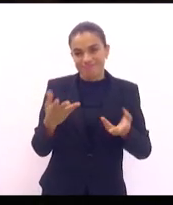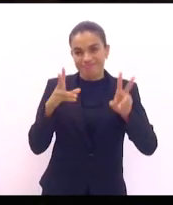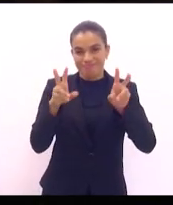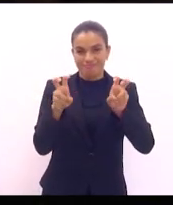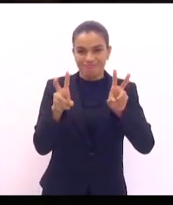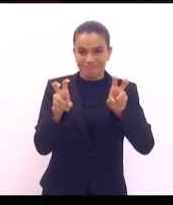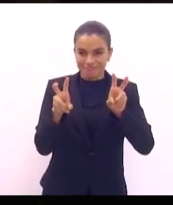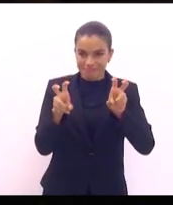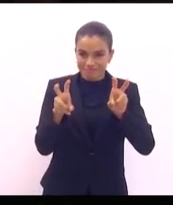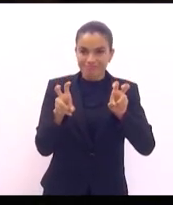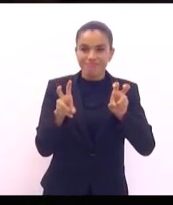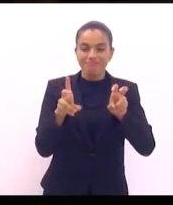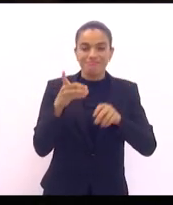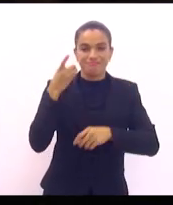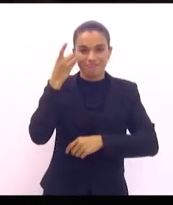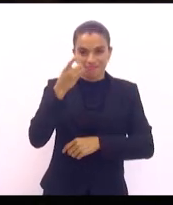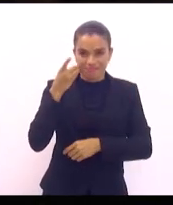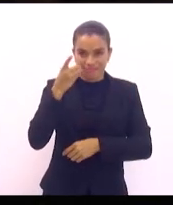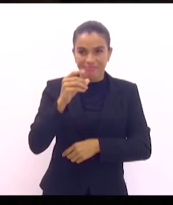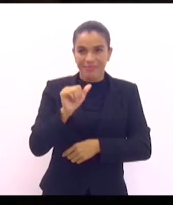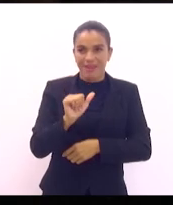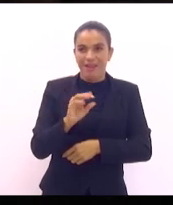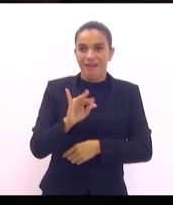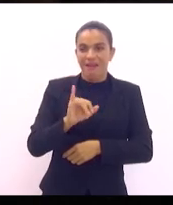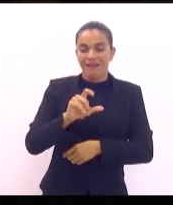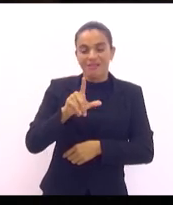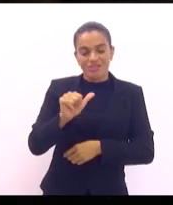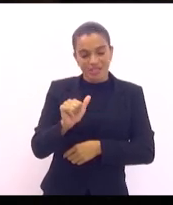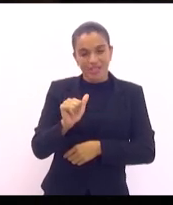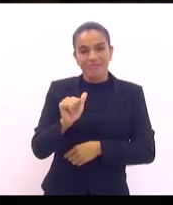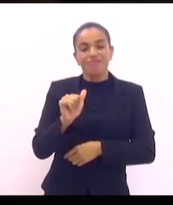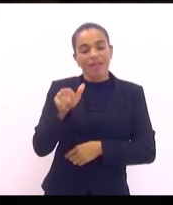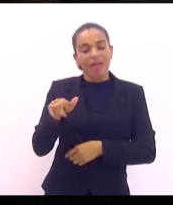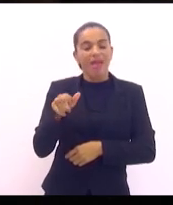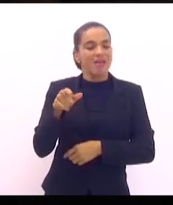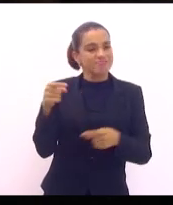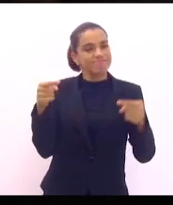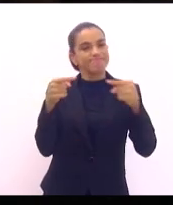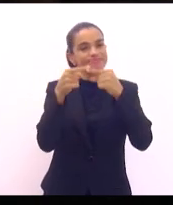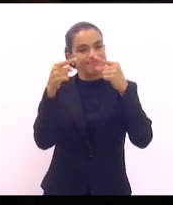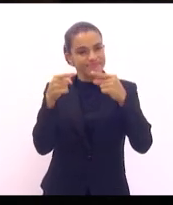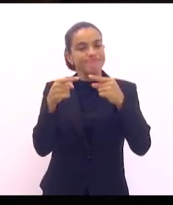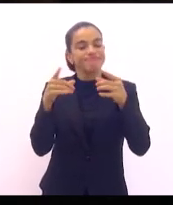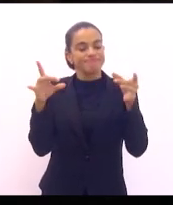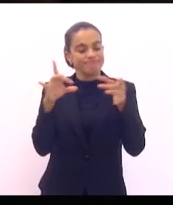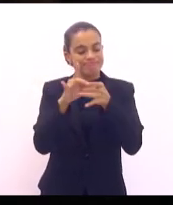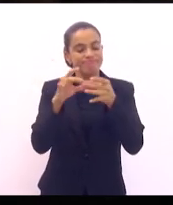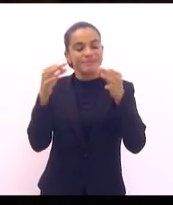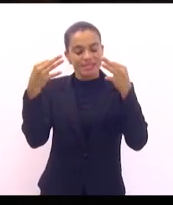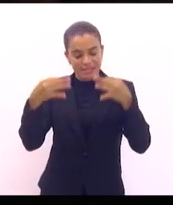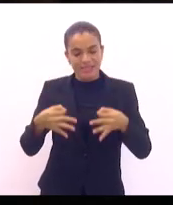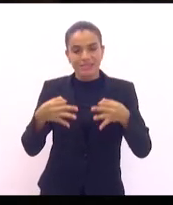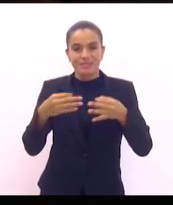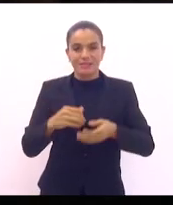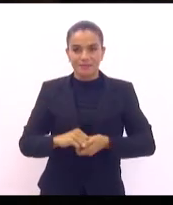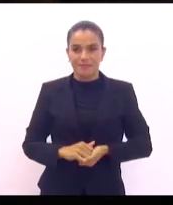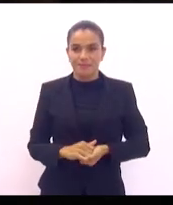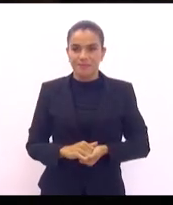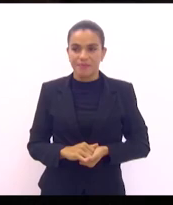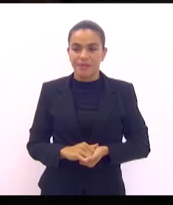trouxe o deputado Dorotel Alunos, ele é pertinente, que perpassa esse momento que nós estamos vivendo,